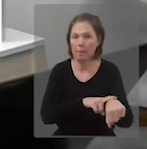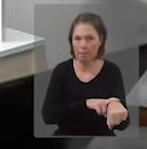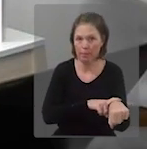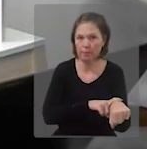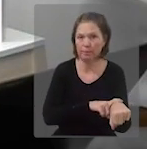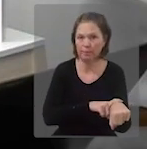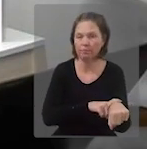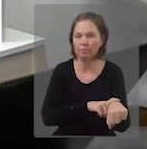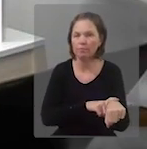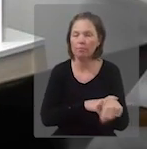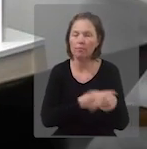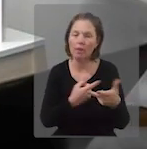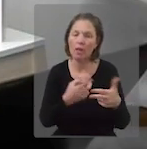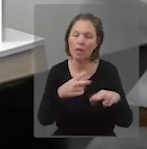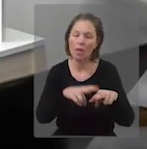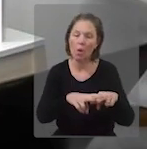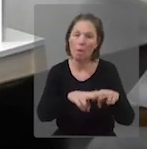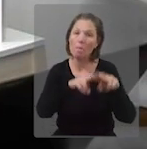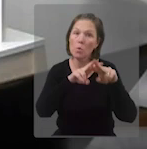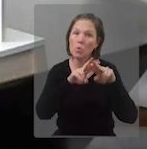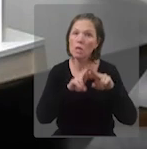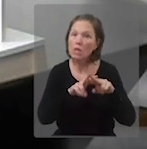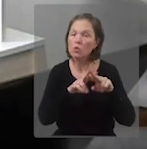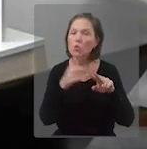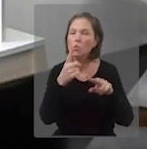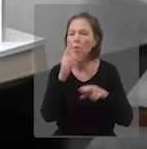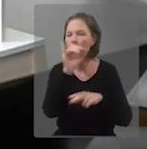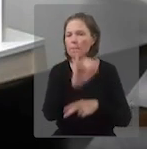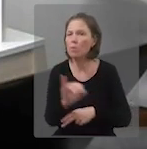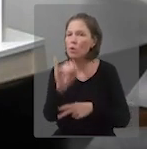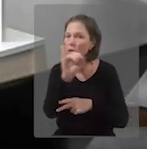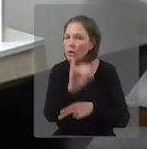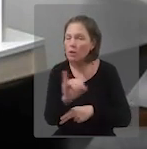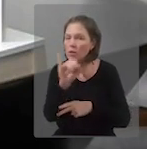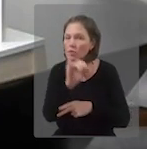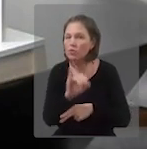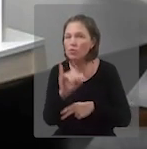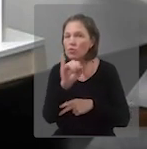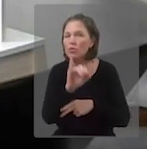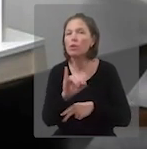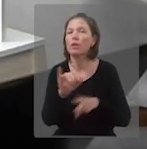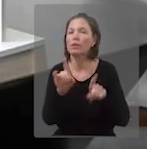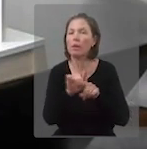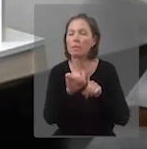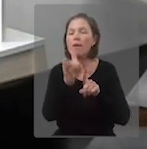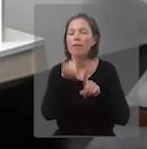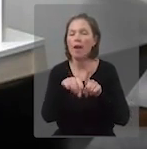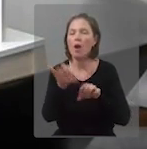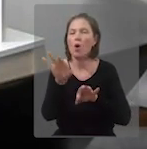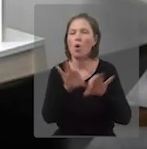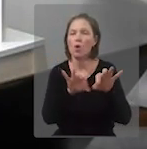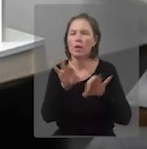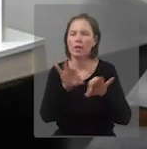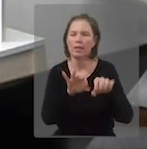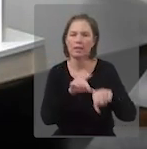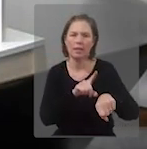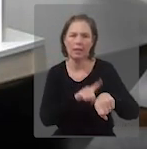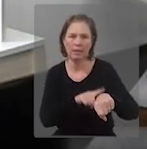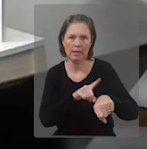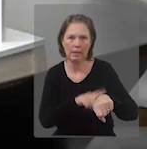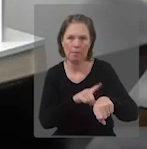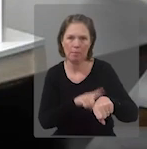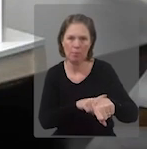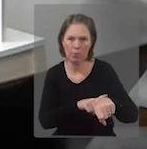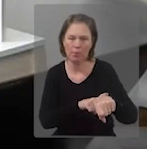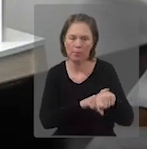E um dos pilares, então, dentro dessa gestão escolar é essa gestão do tempo.